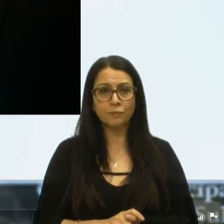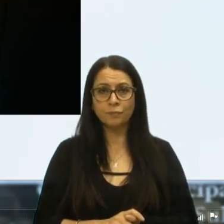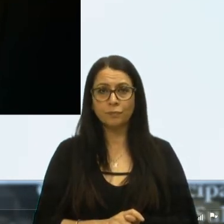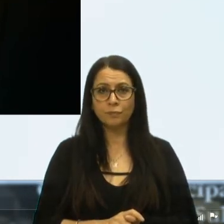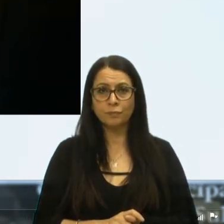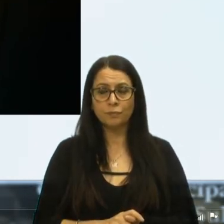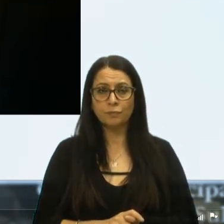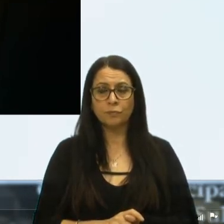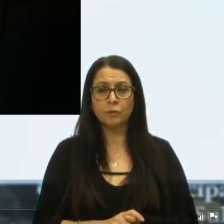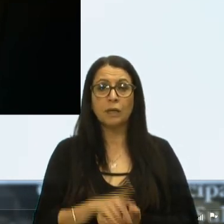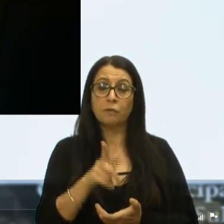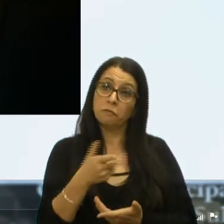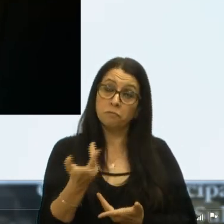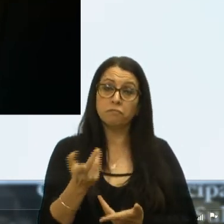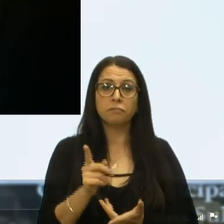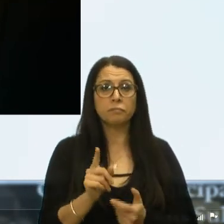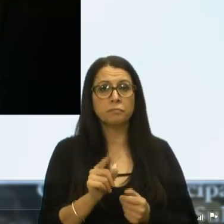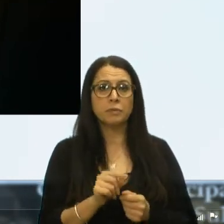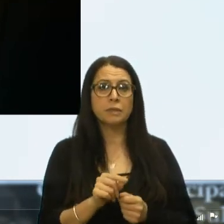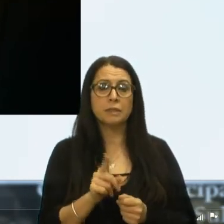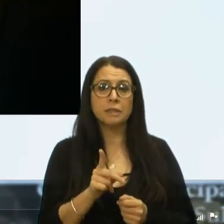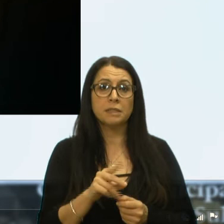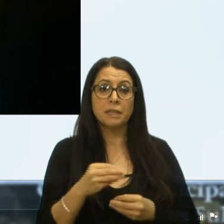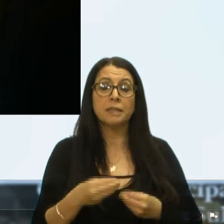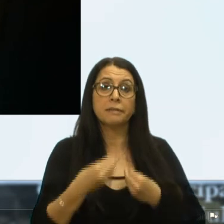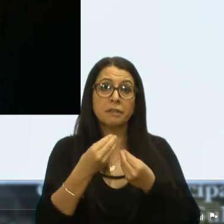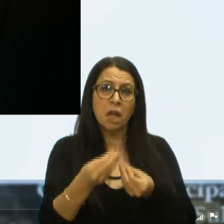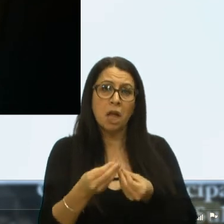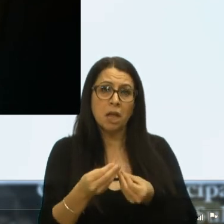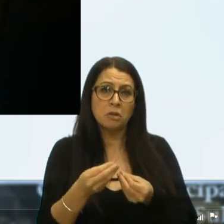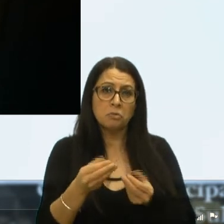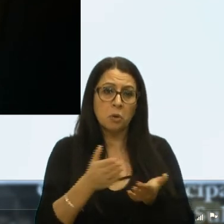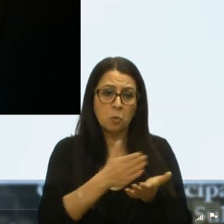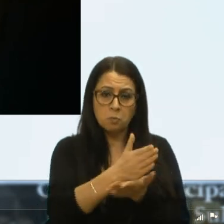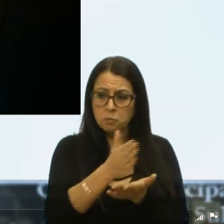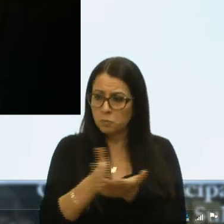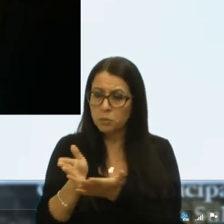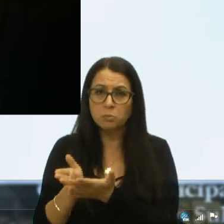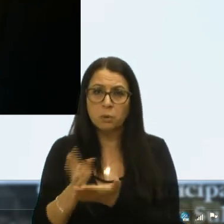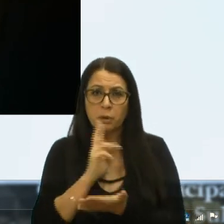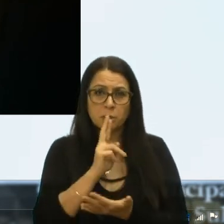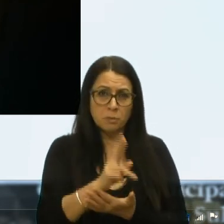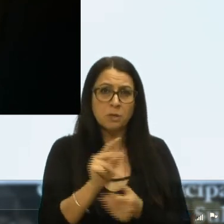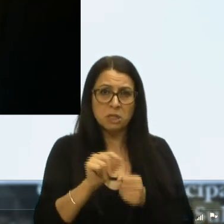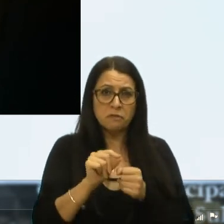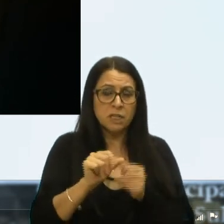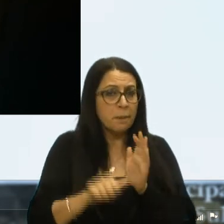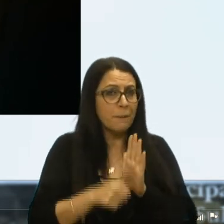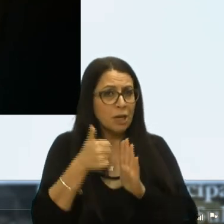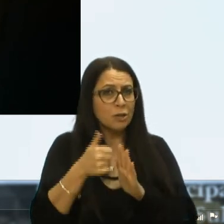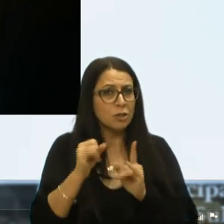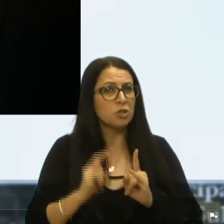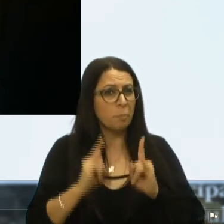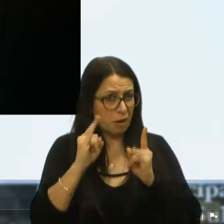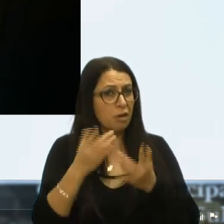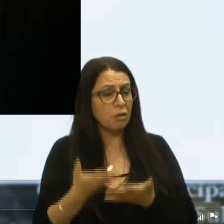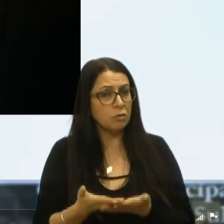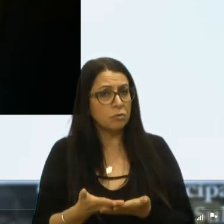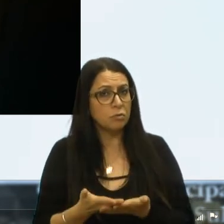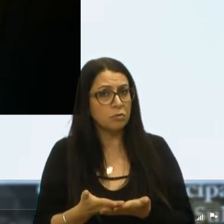Foi, está sendo dado algum encaminhamento para que se faça melhorias naquele prédio.